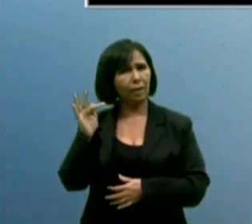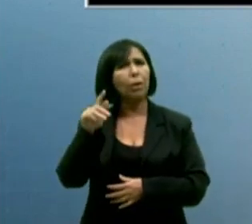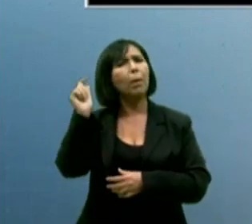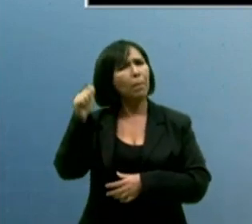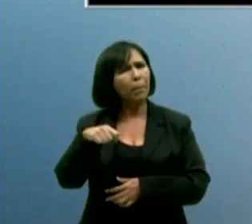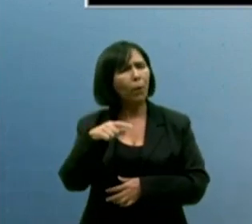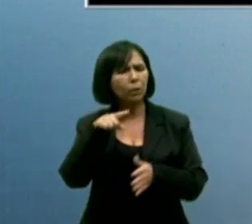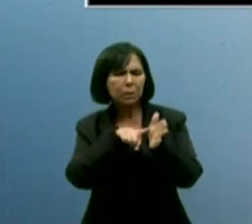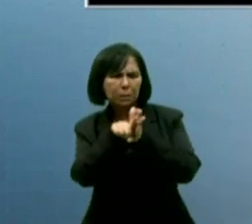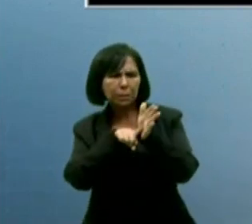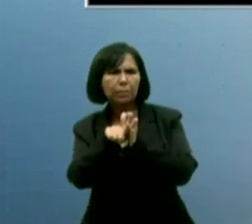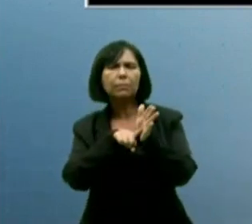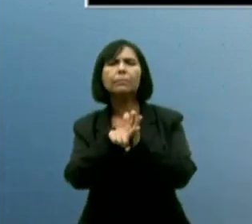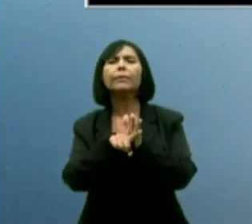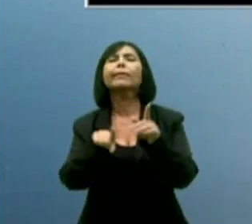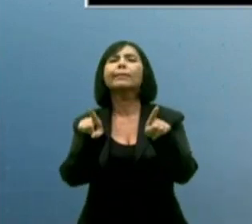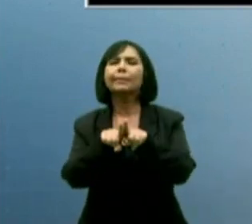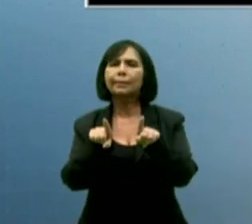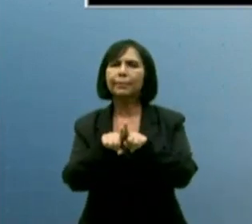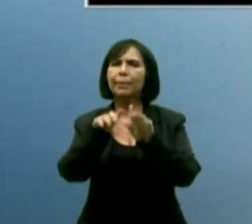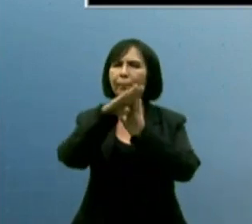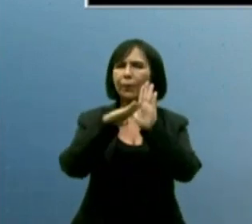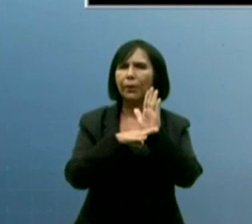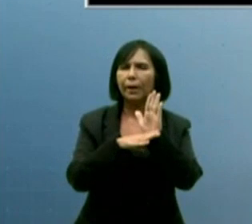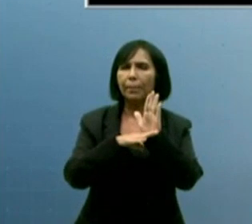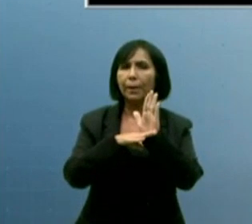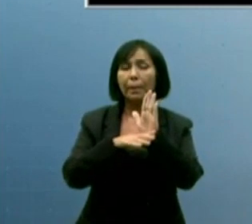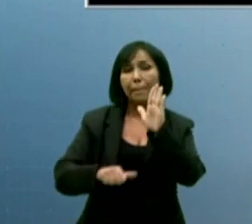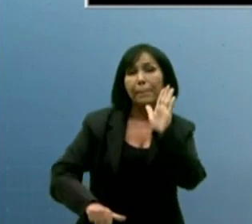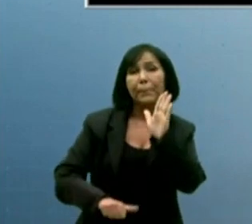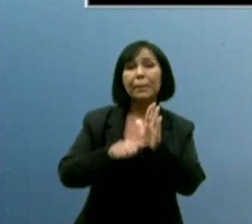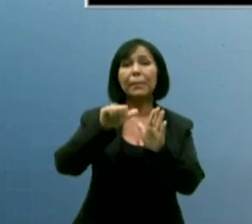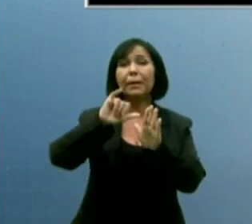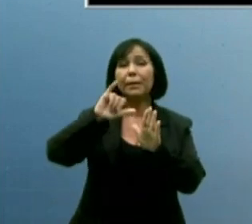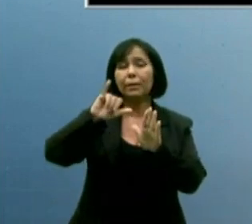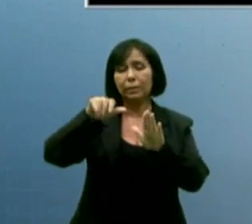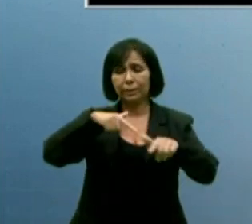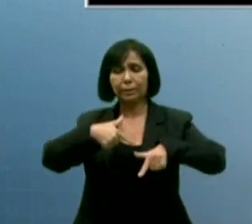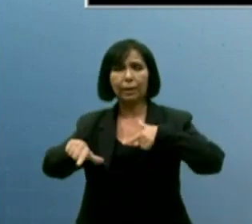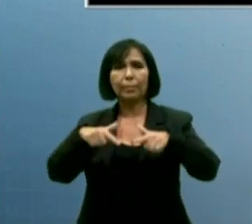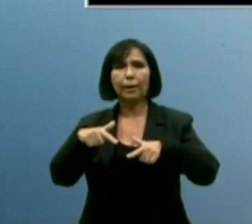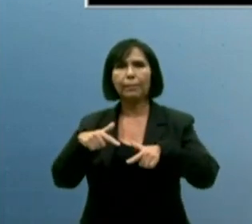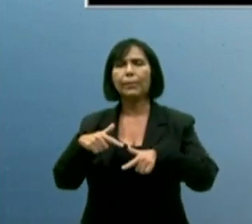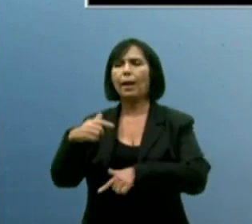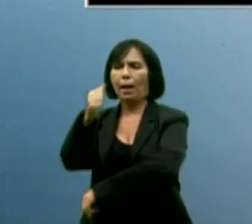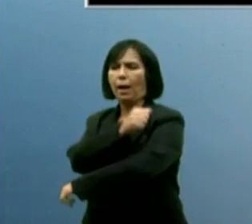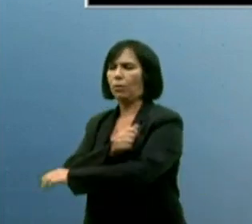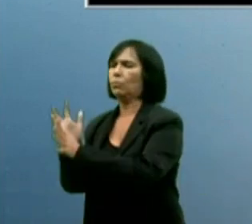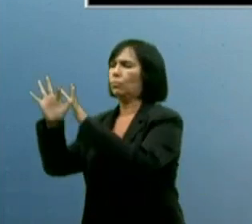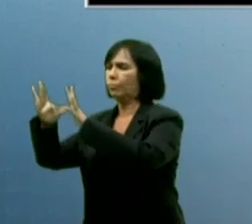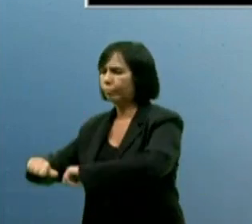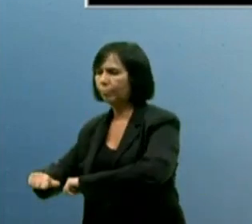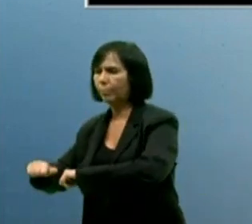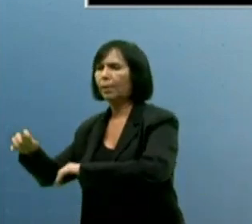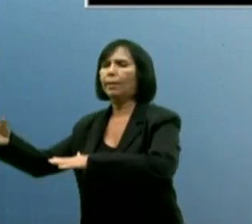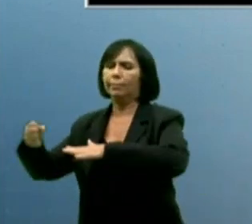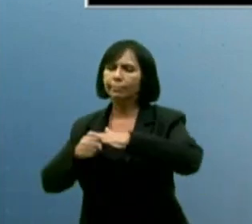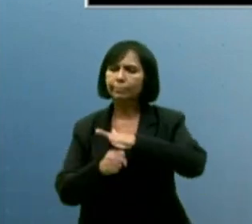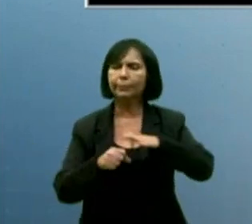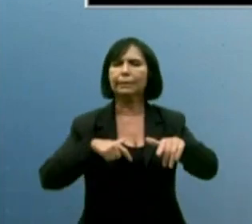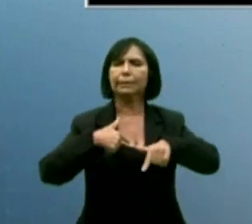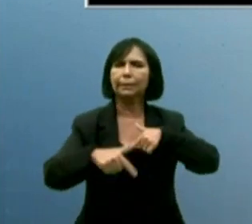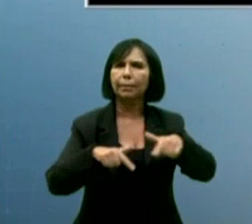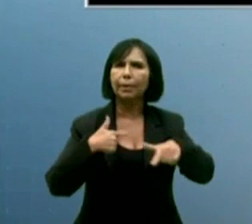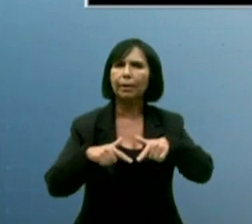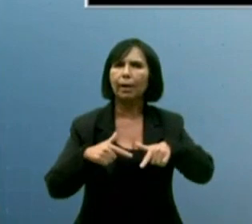Nós implantamos programas como primeira chance, que pega o aluno que sai da escola, traz para o mercado de trabalho, prepara esse